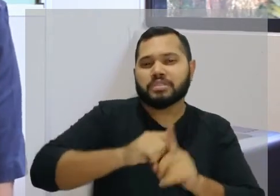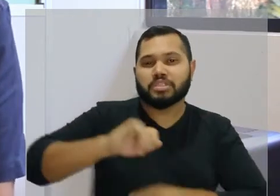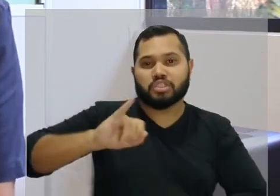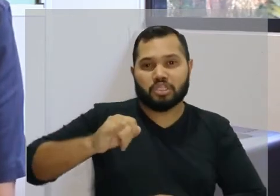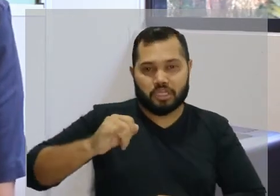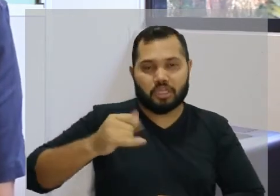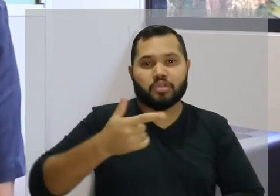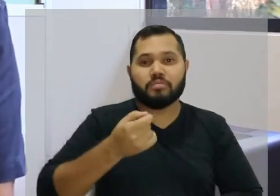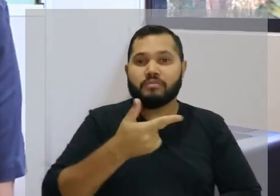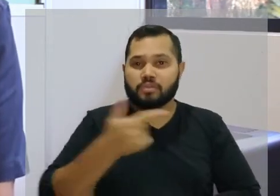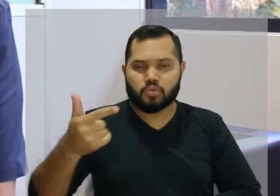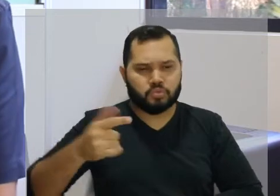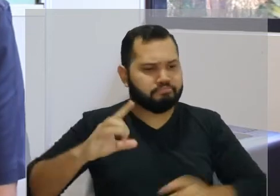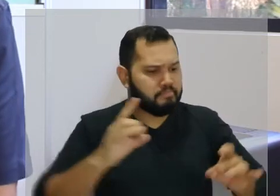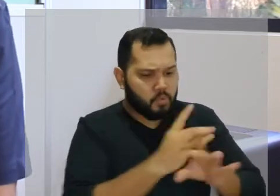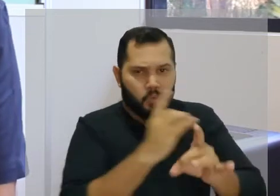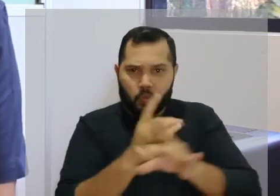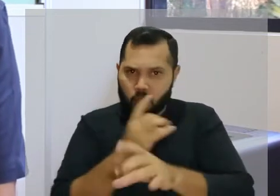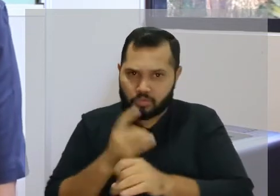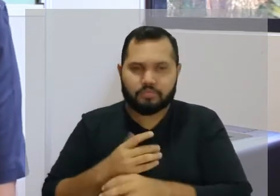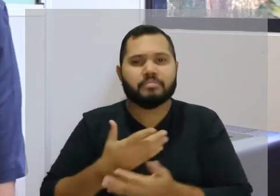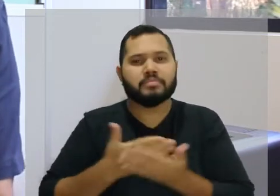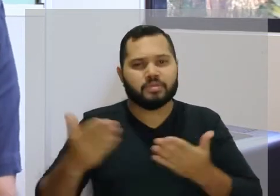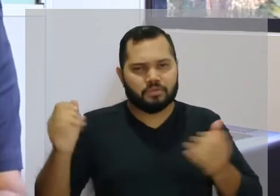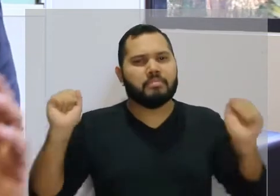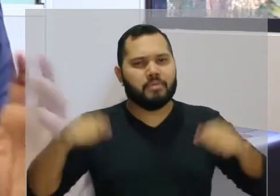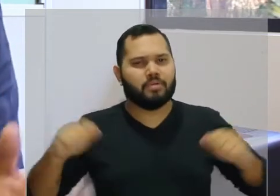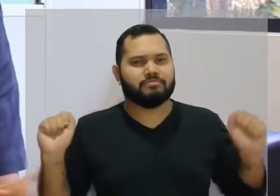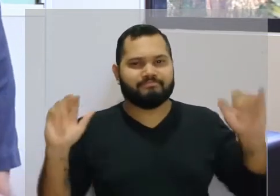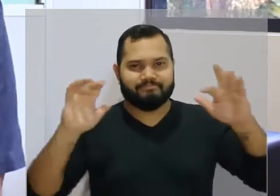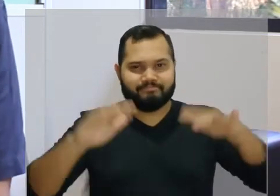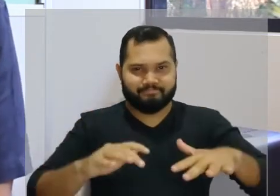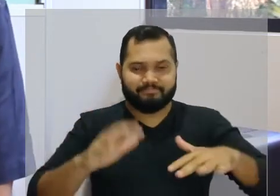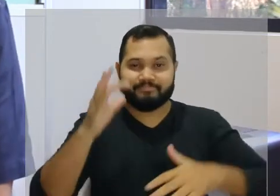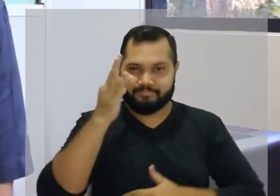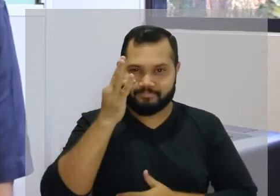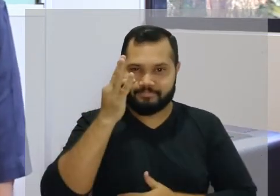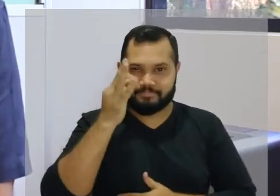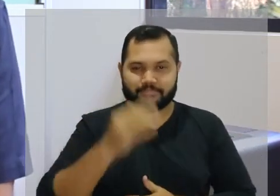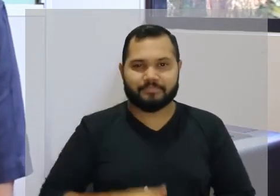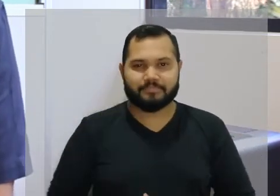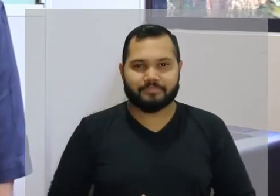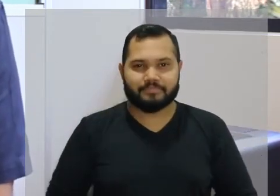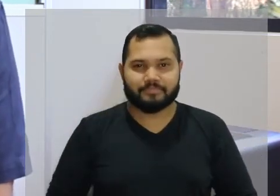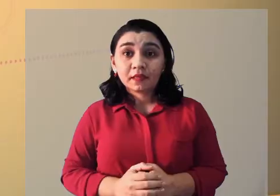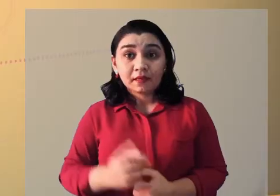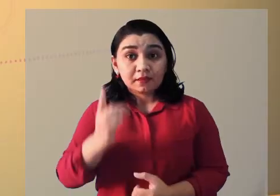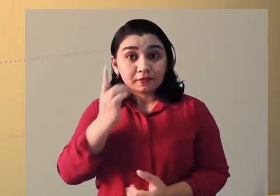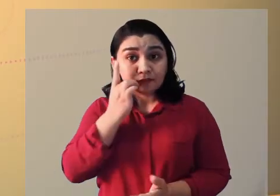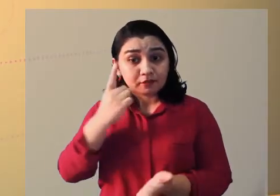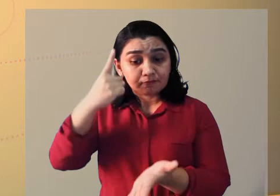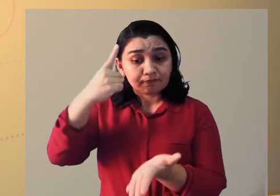para que até a data de janeiro estejam todos sanados para receber a nossa comunidade.